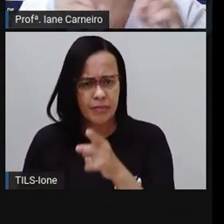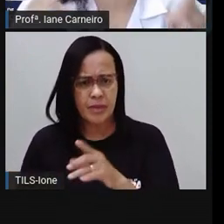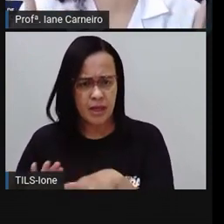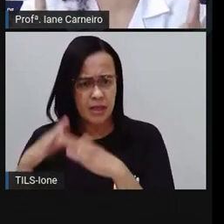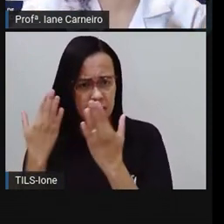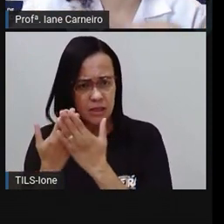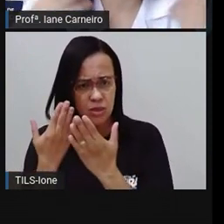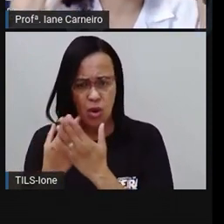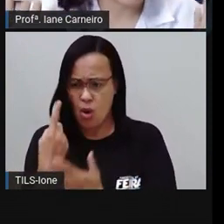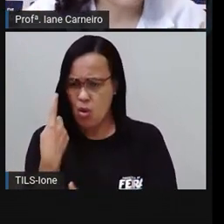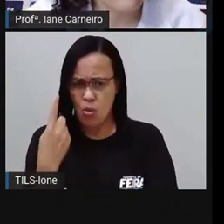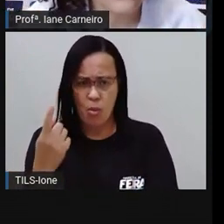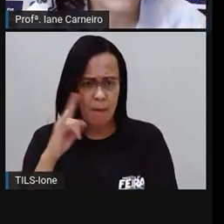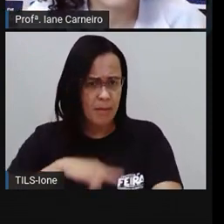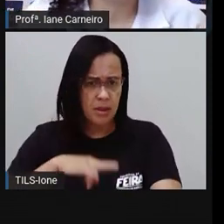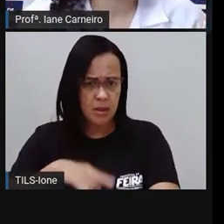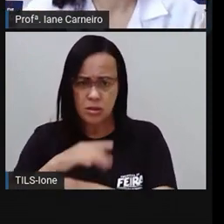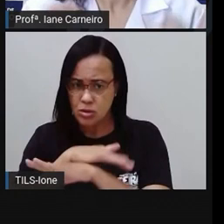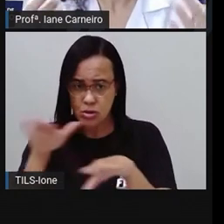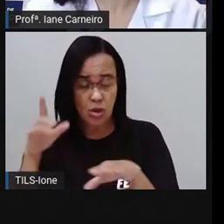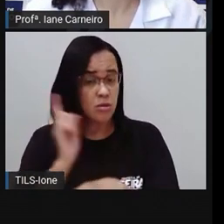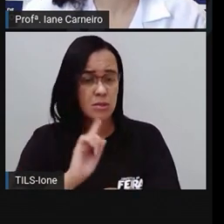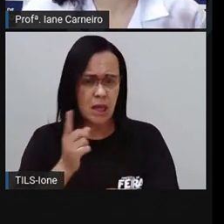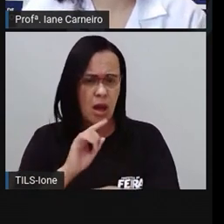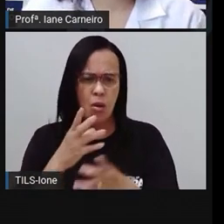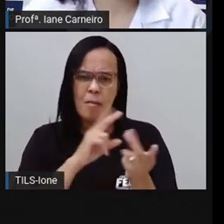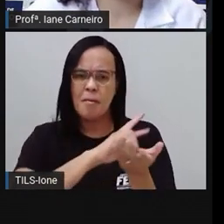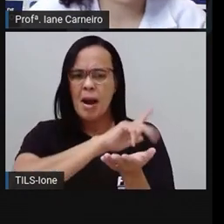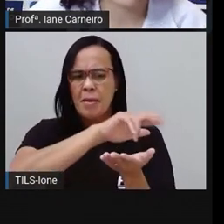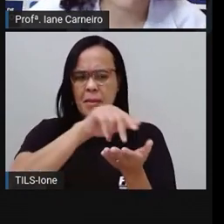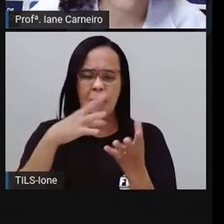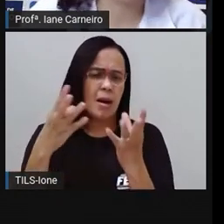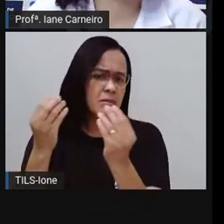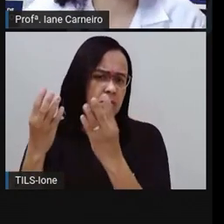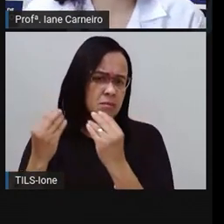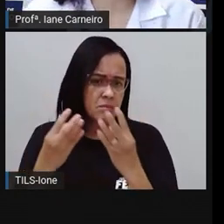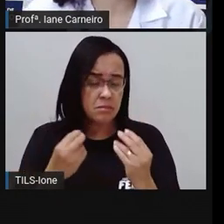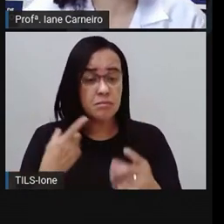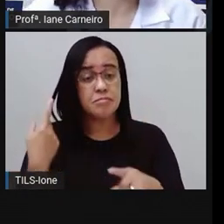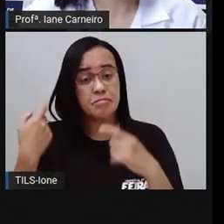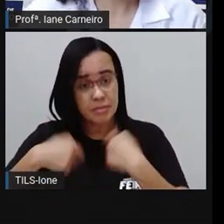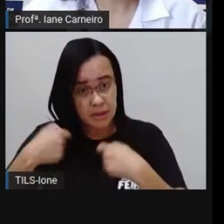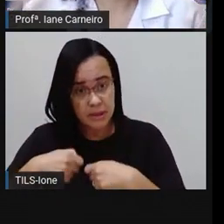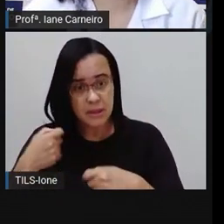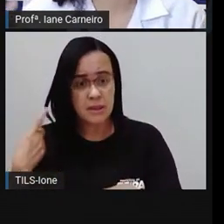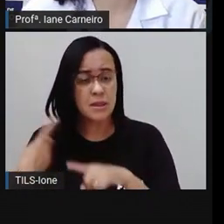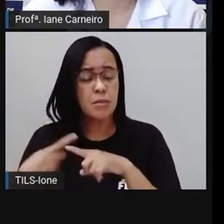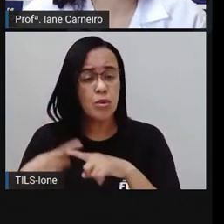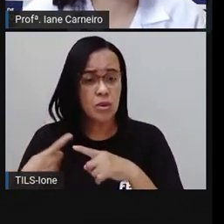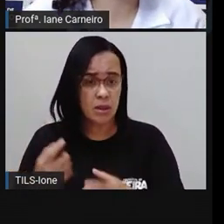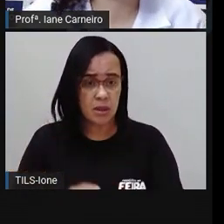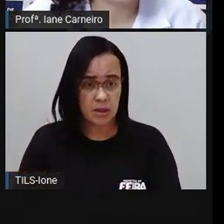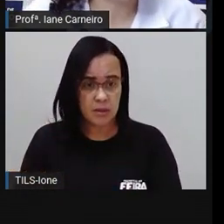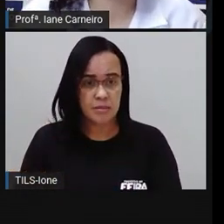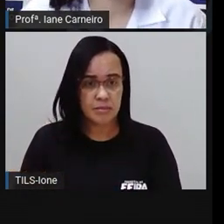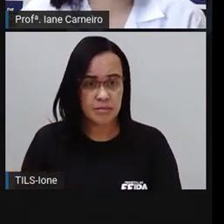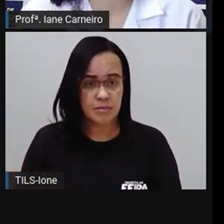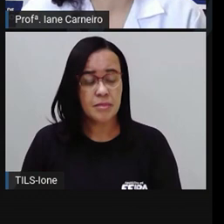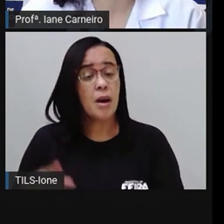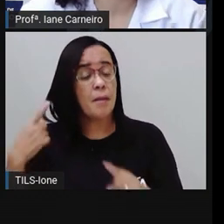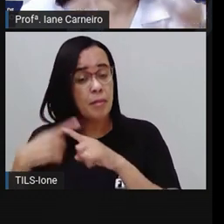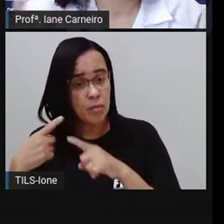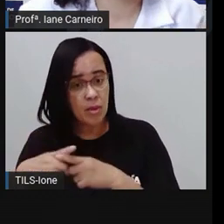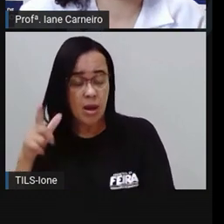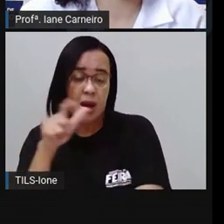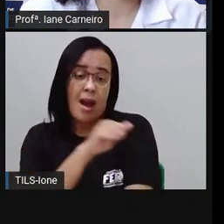um banheiro só. Tem que ter mais de um banheiro. Por que será que tem que ter mais de um banheiro? Porque vai ter mais de uma pessoa,